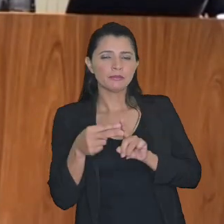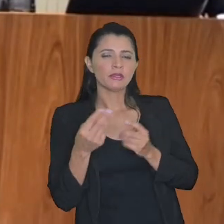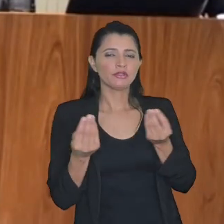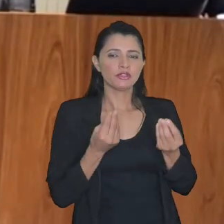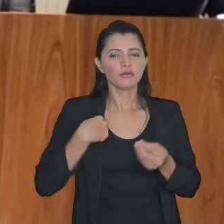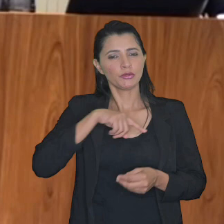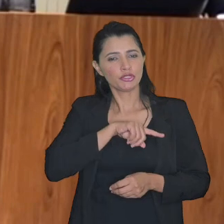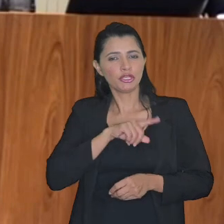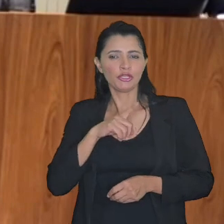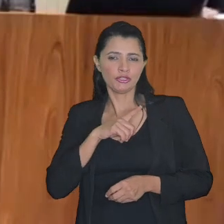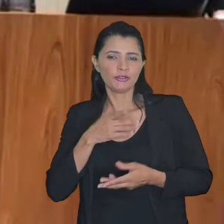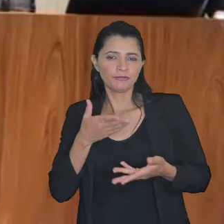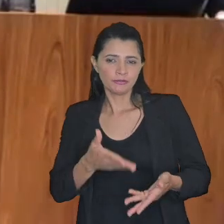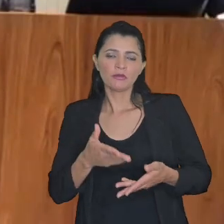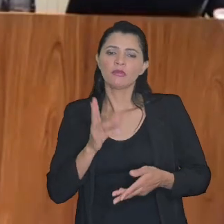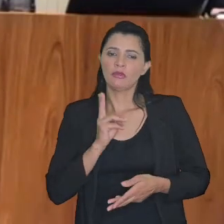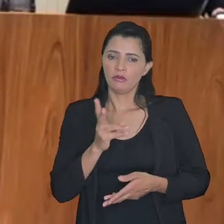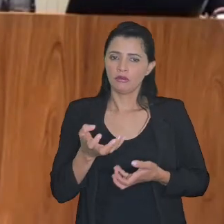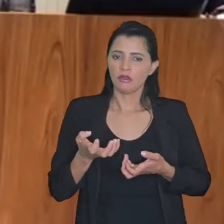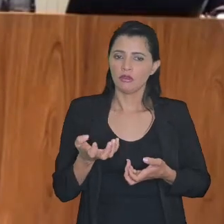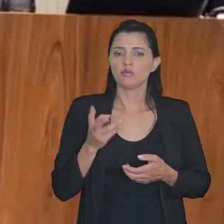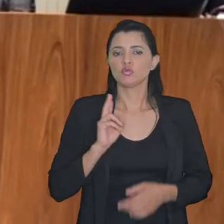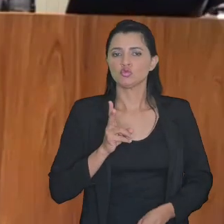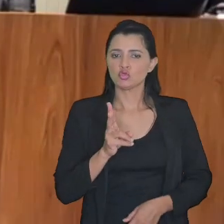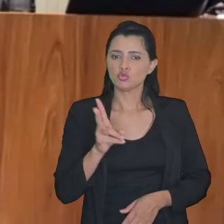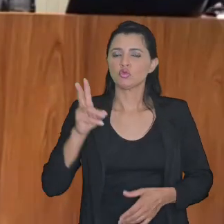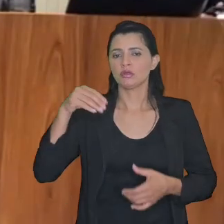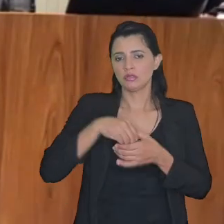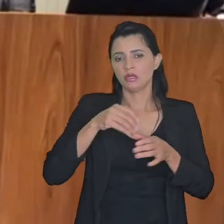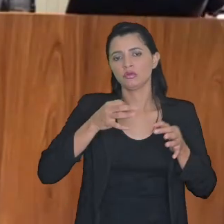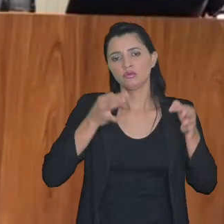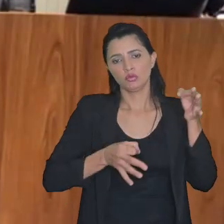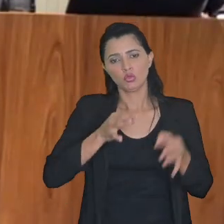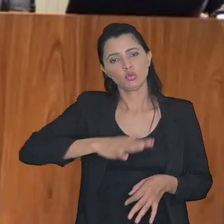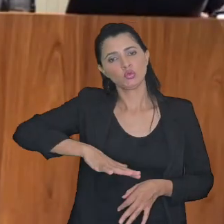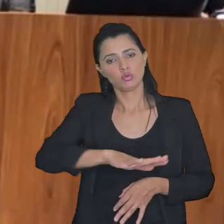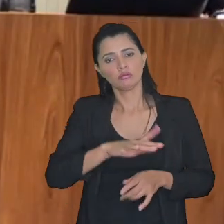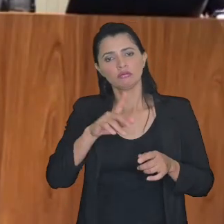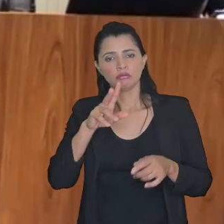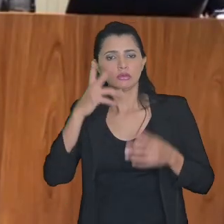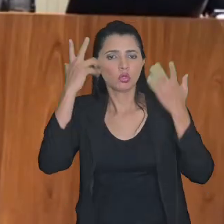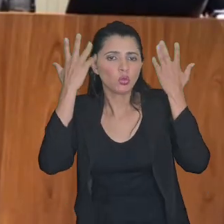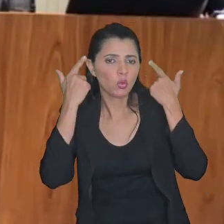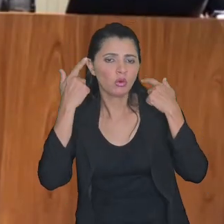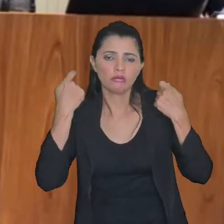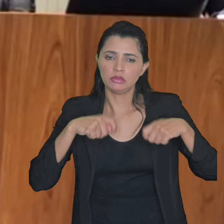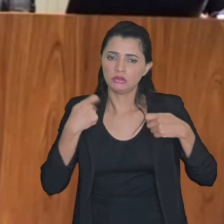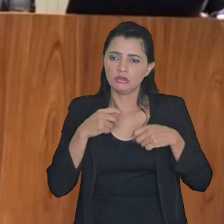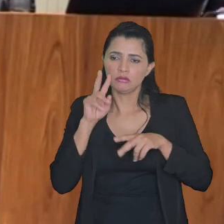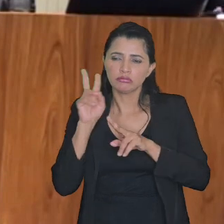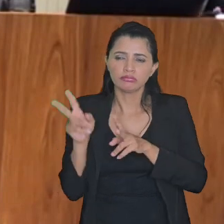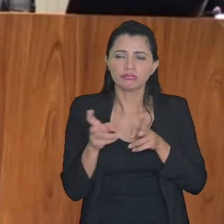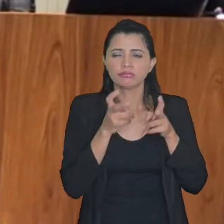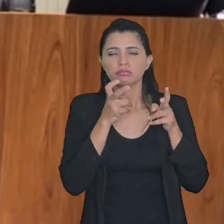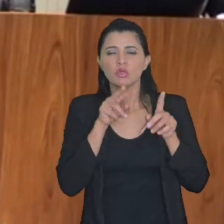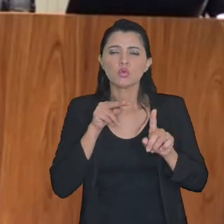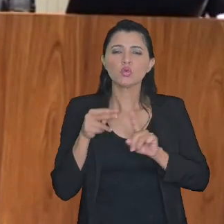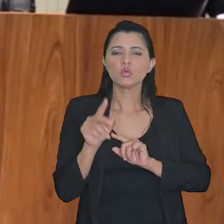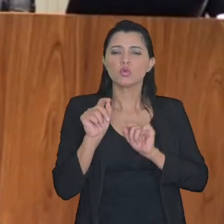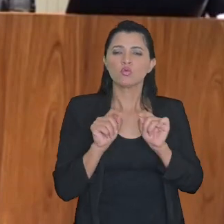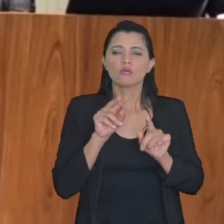estamos e pretendemos seguir aqui dentro do judiciário naturalmente temos que ter uma visão de